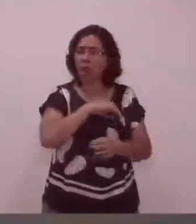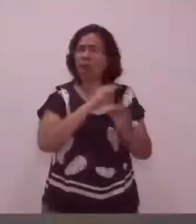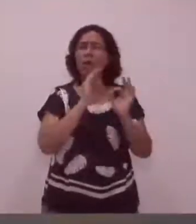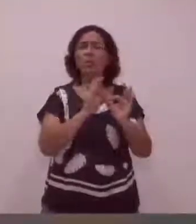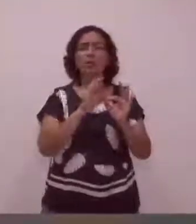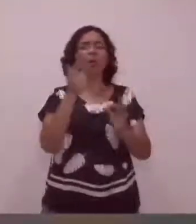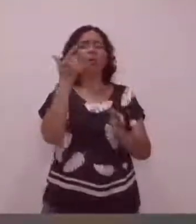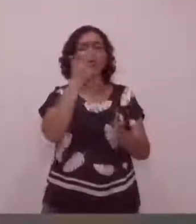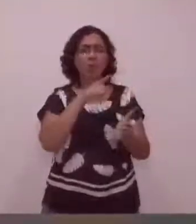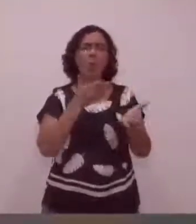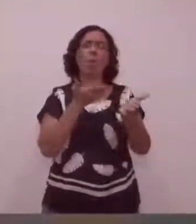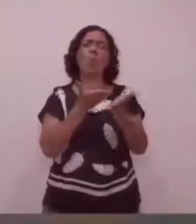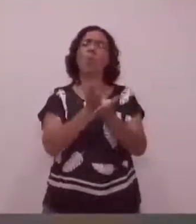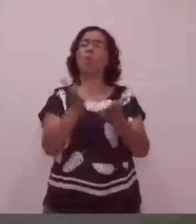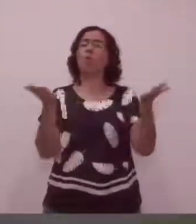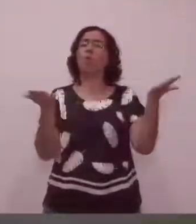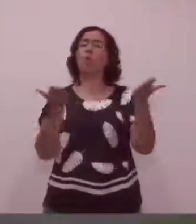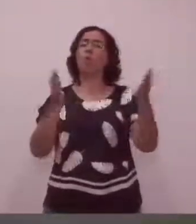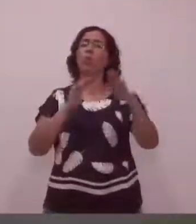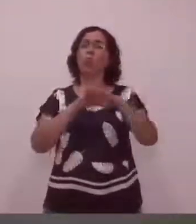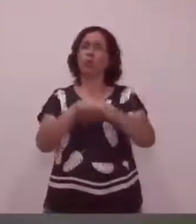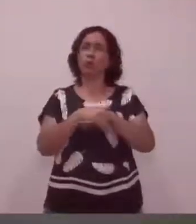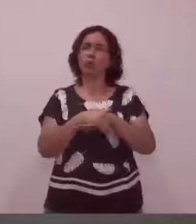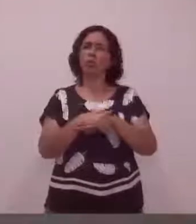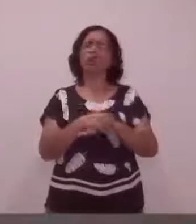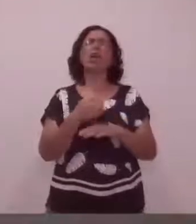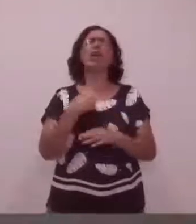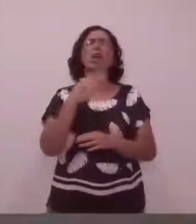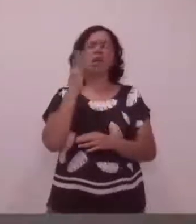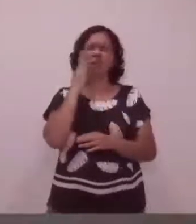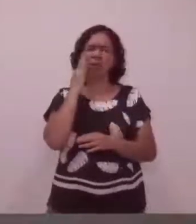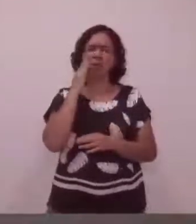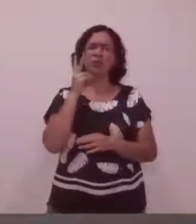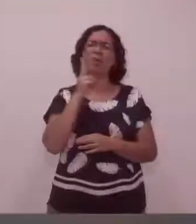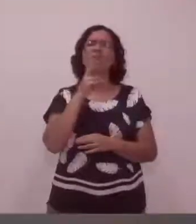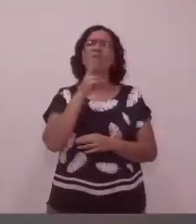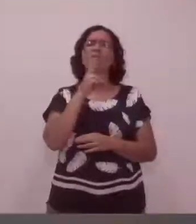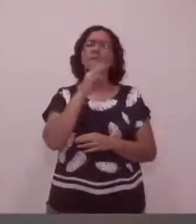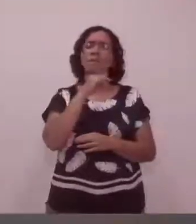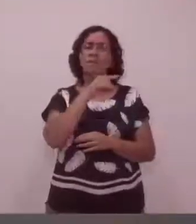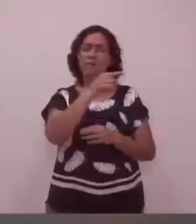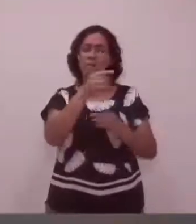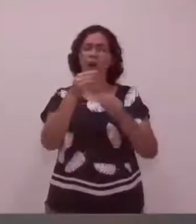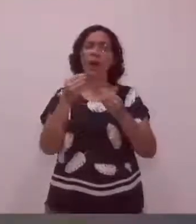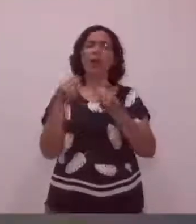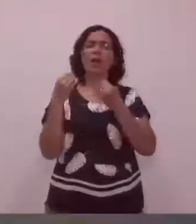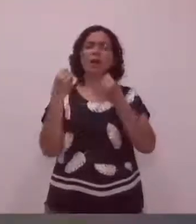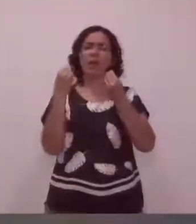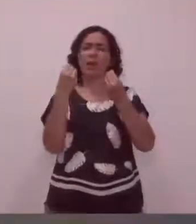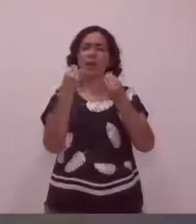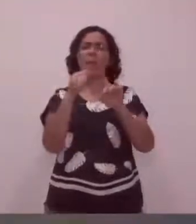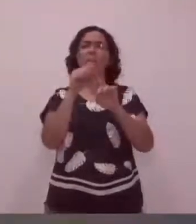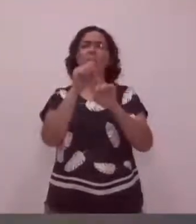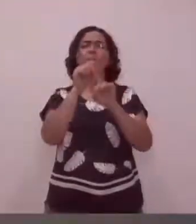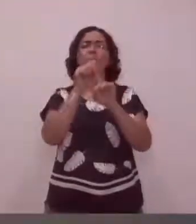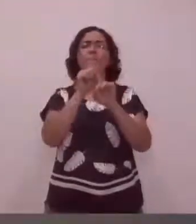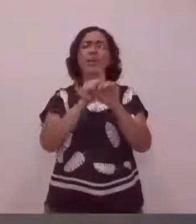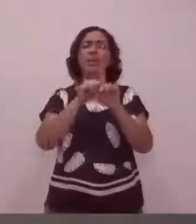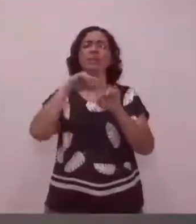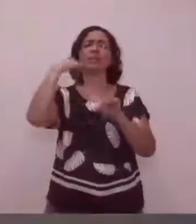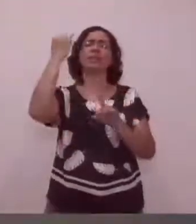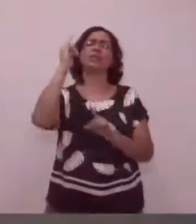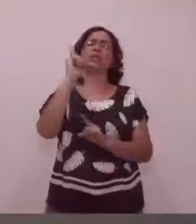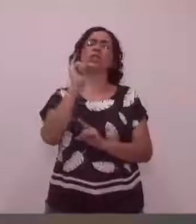assim foi aprovado na noite de hoje. E eu não tenho dúvida que elas só serão contempladas no mês de